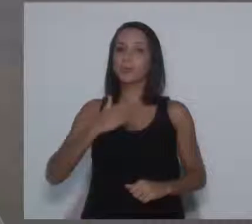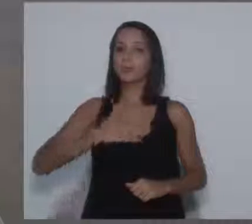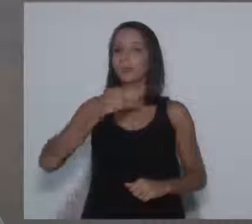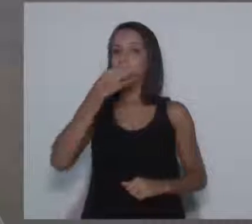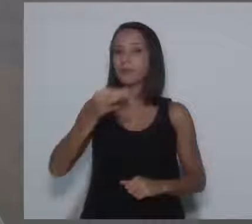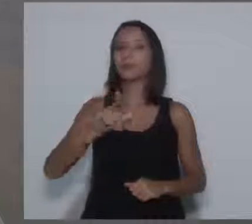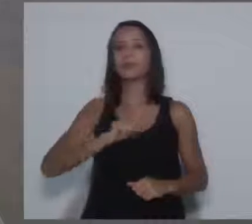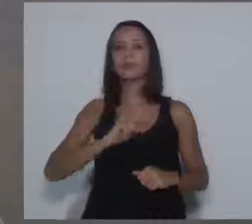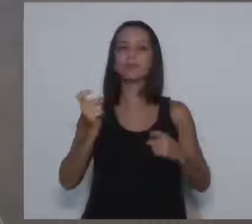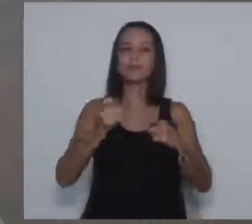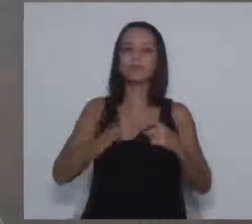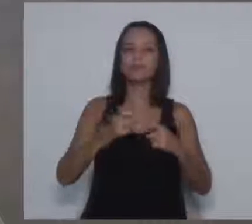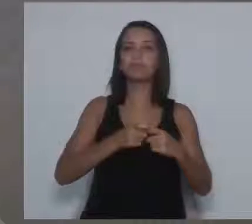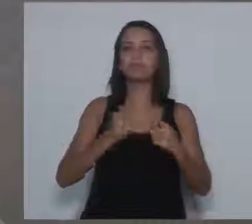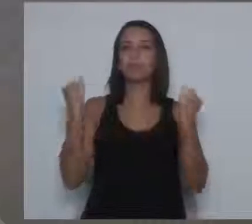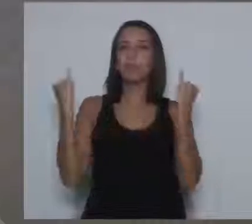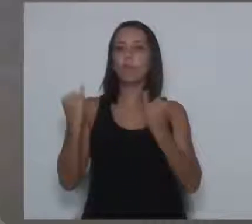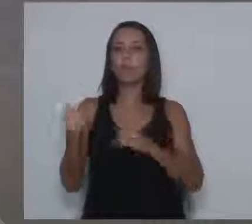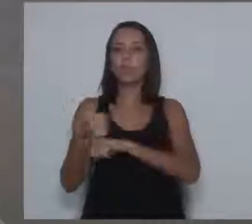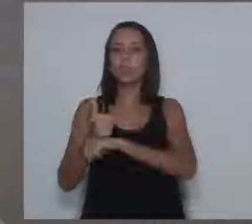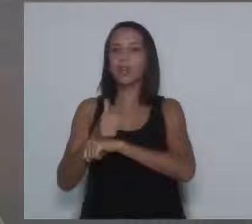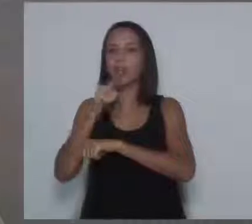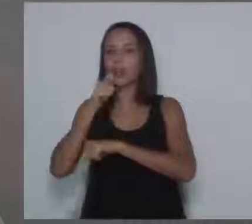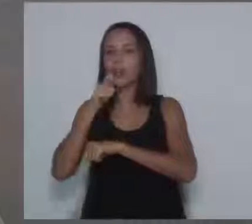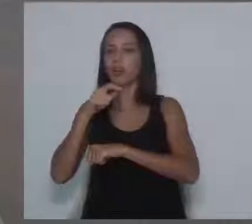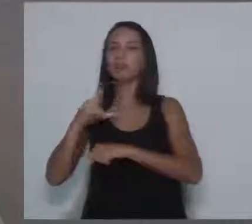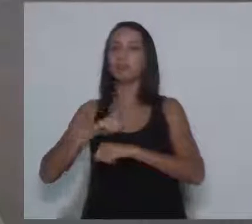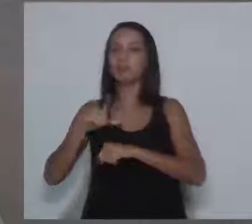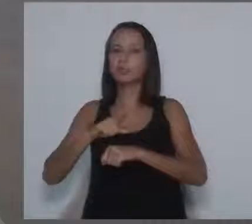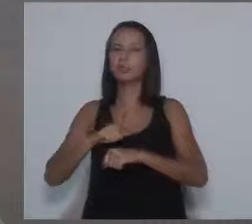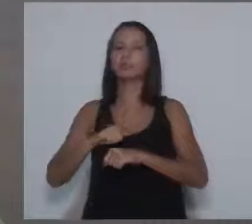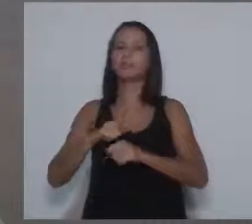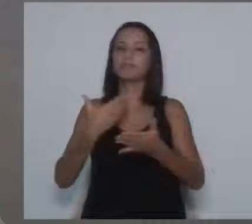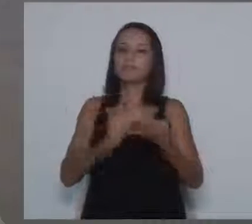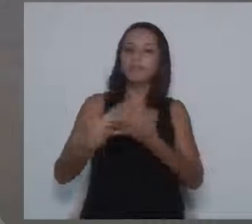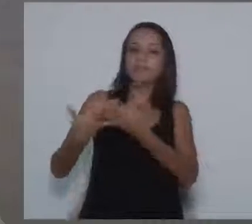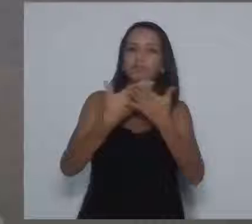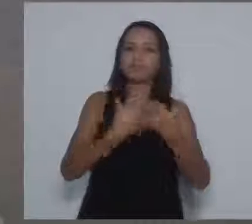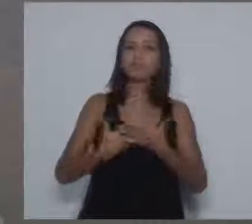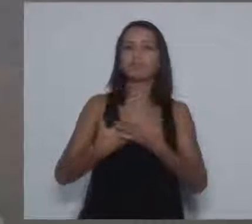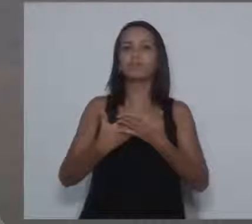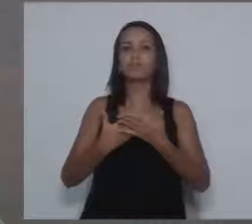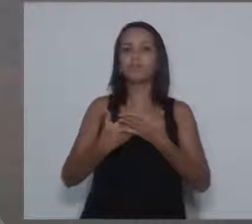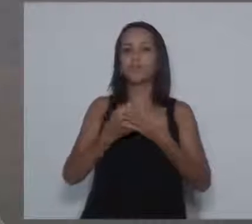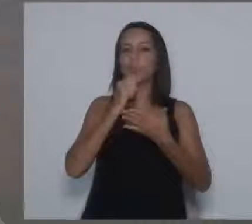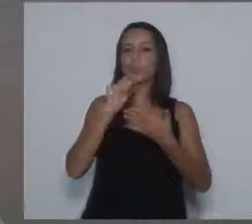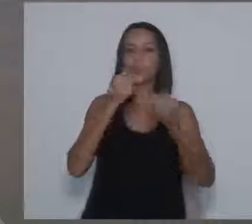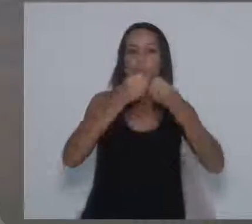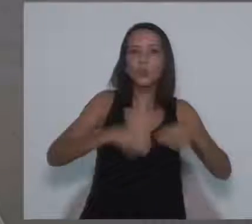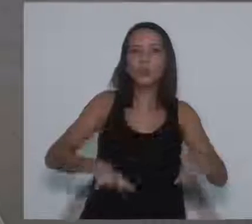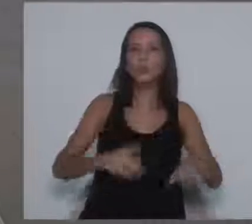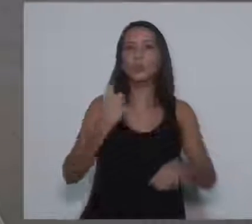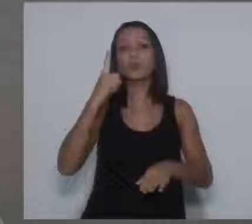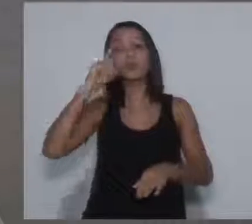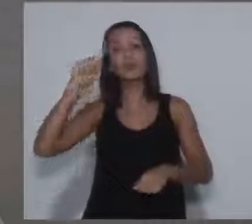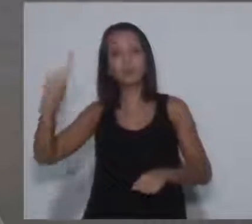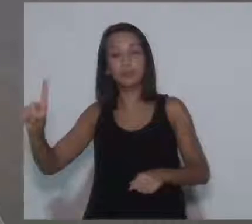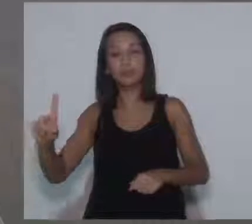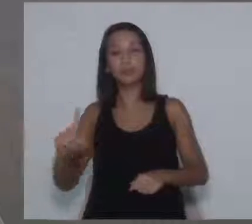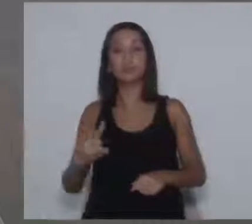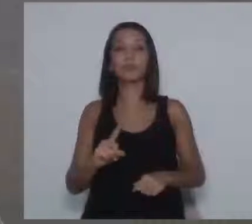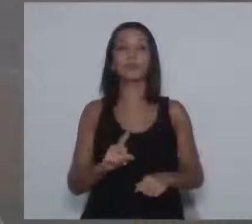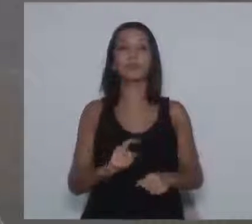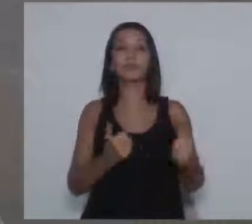Existem médicos e nutricionistas que fazem esse estudo, que não é prejudicial. Afinal de contas, é um dia por semana, uma refeição, onde você vai